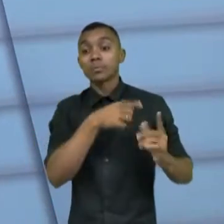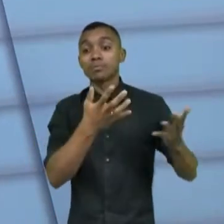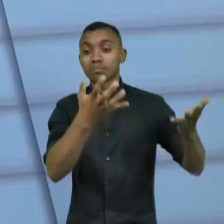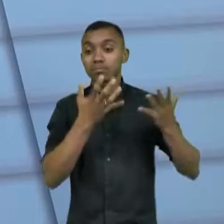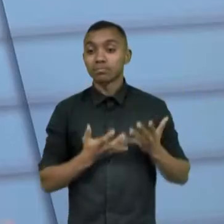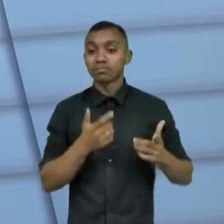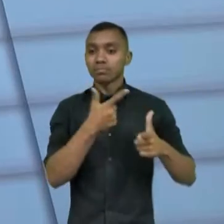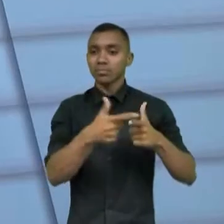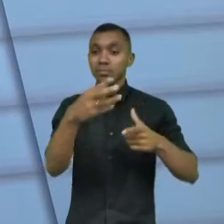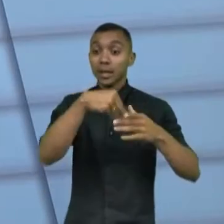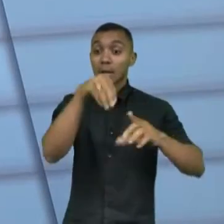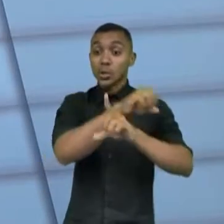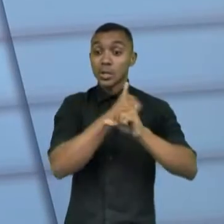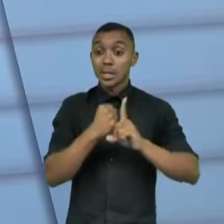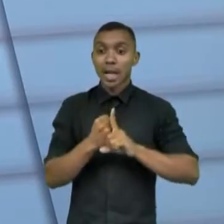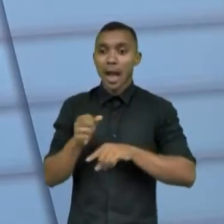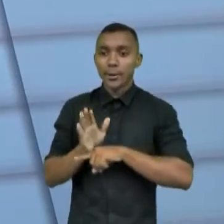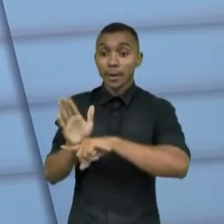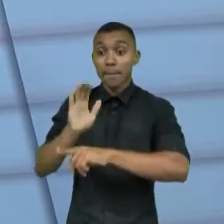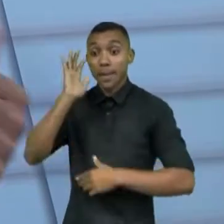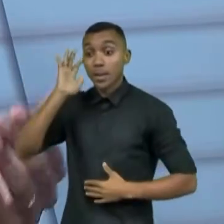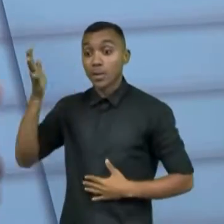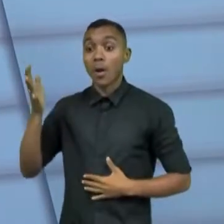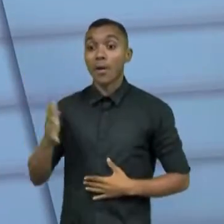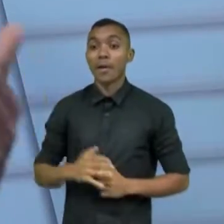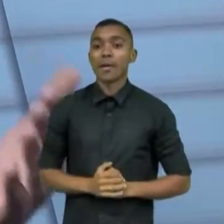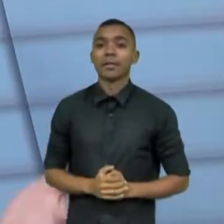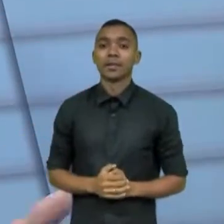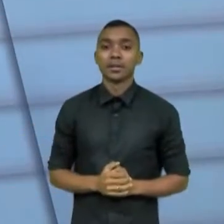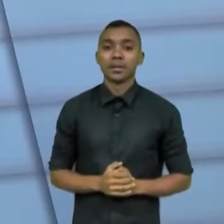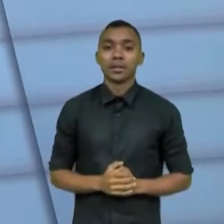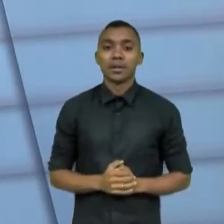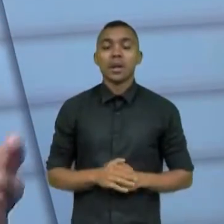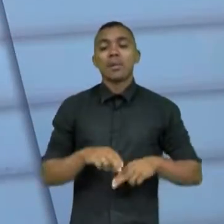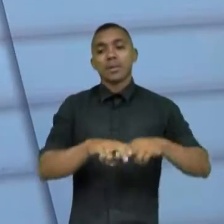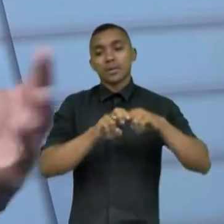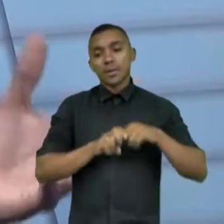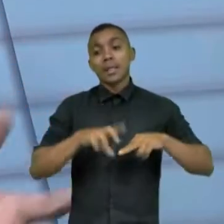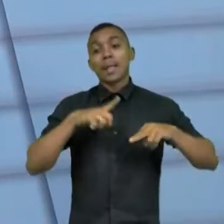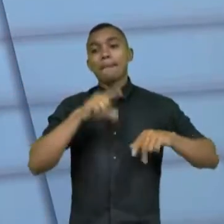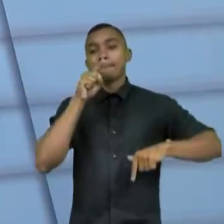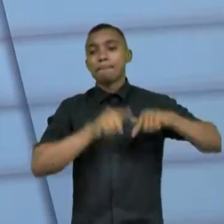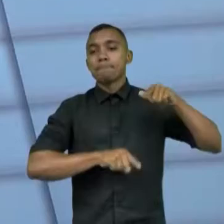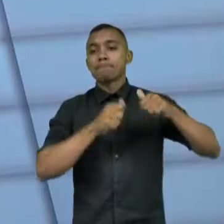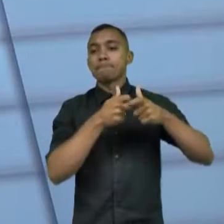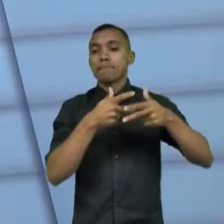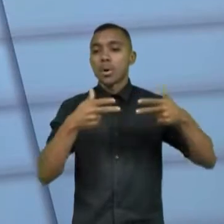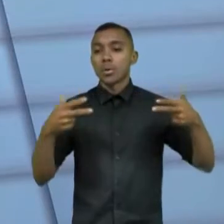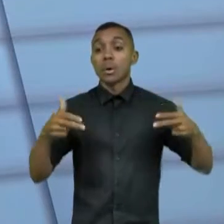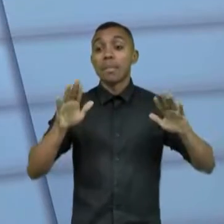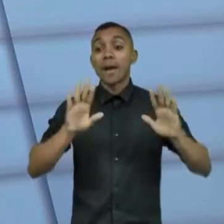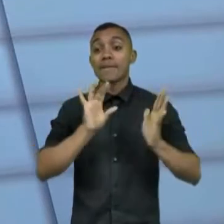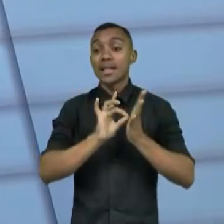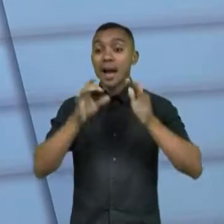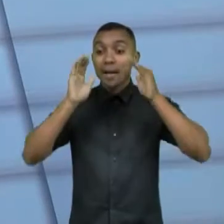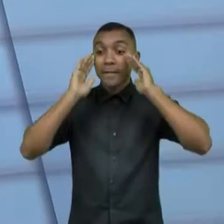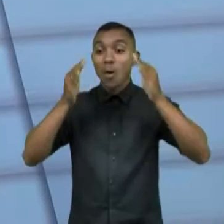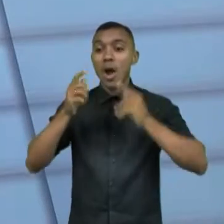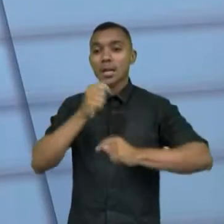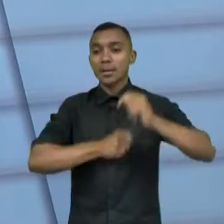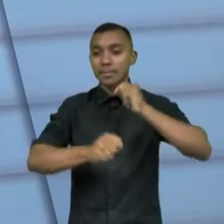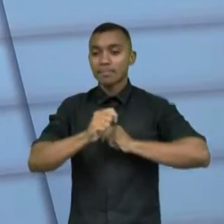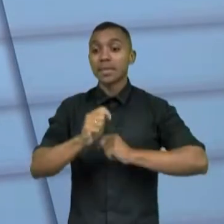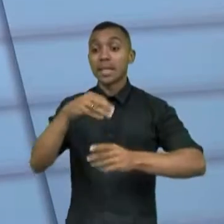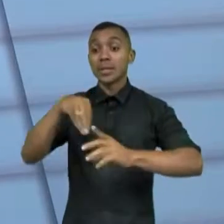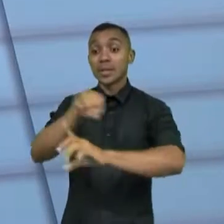da sociedade. E para resolver o problema da sociedade, aí eles vendem algum produto ou serviço como um meio, né, mas a finalidade desses negócios é resolver um